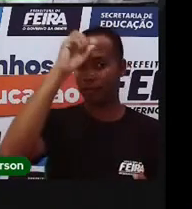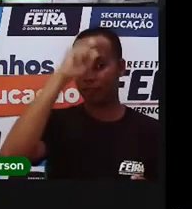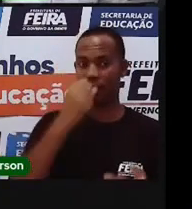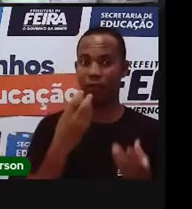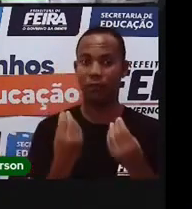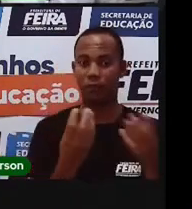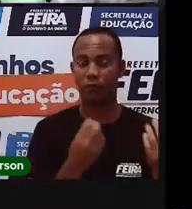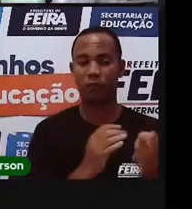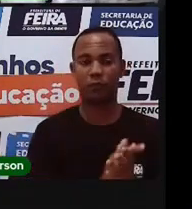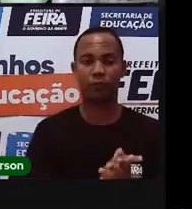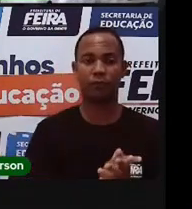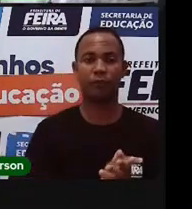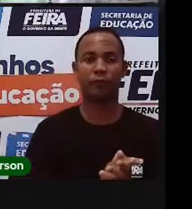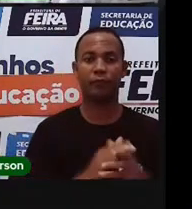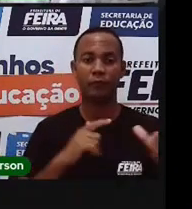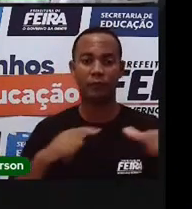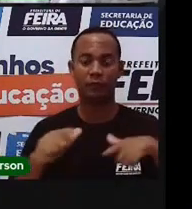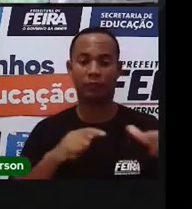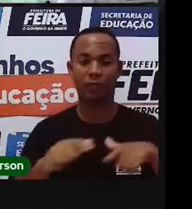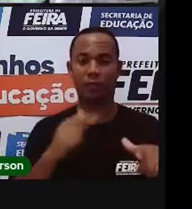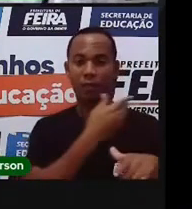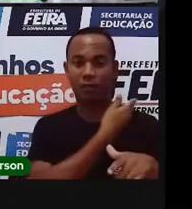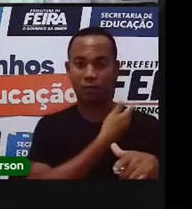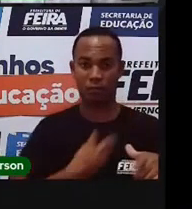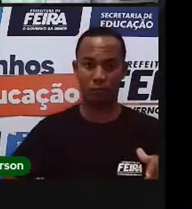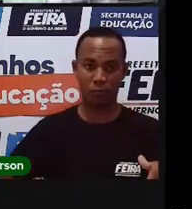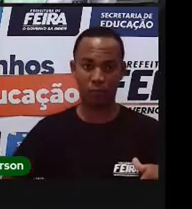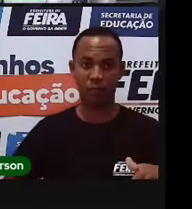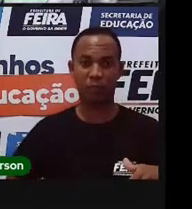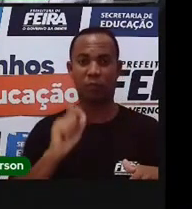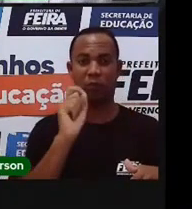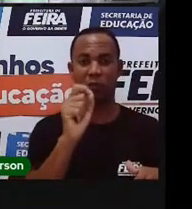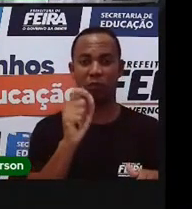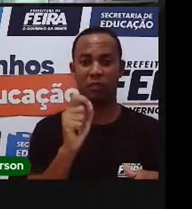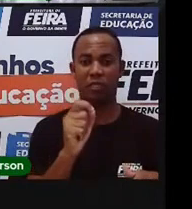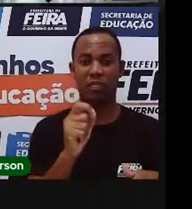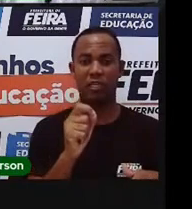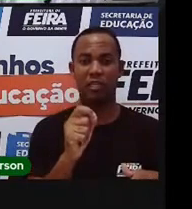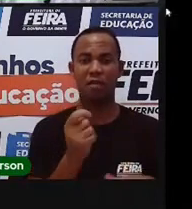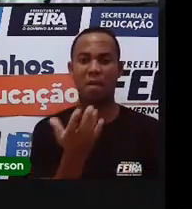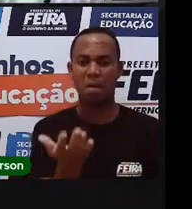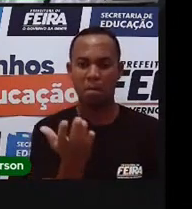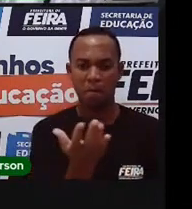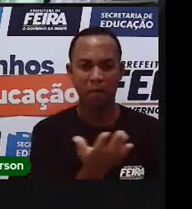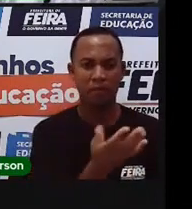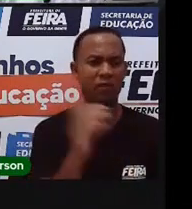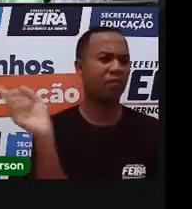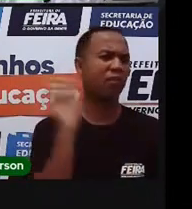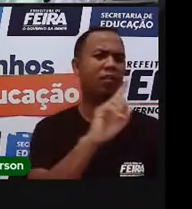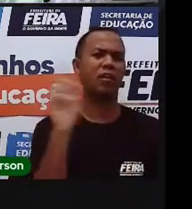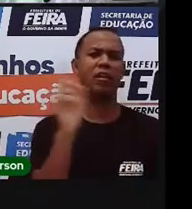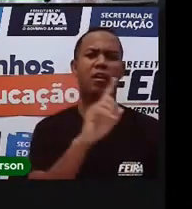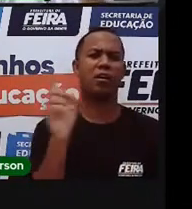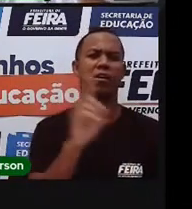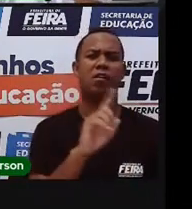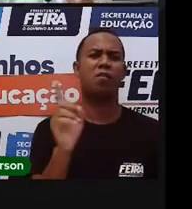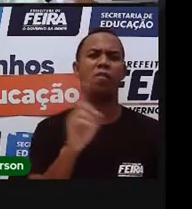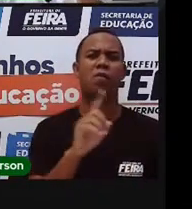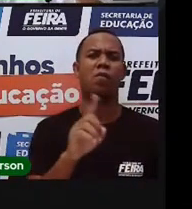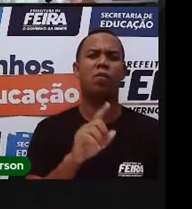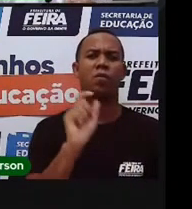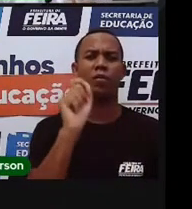os serviços públicos não são, portanto, favores feitos à população pelo poder público.